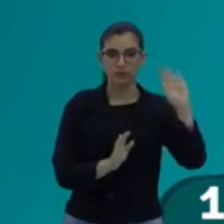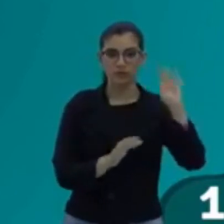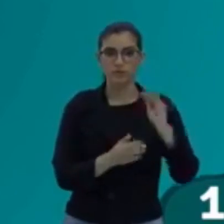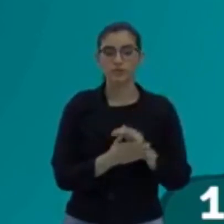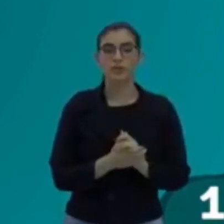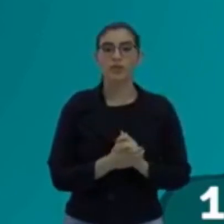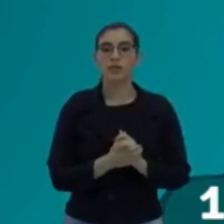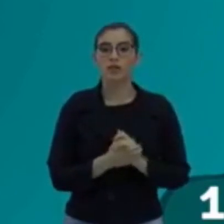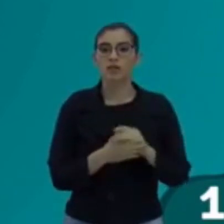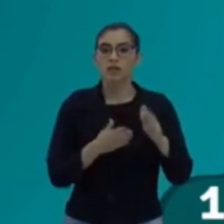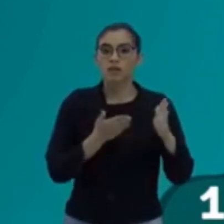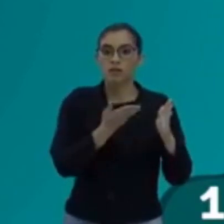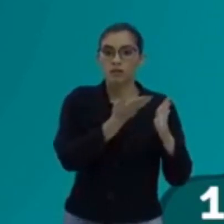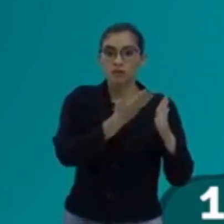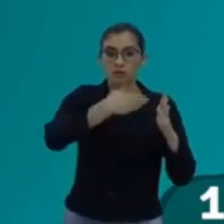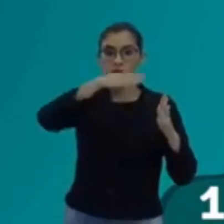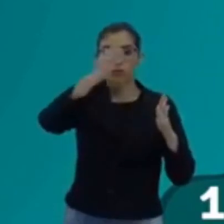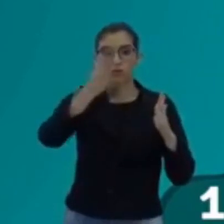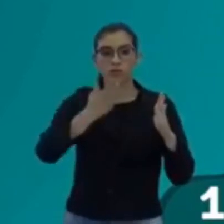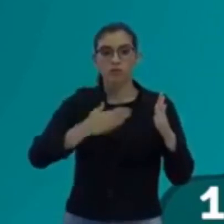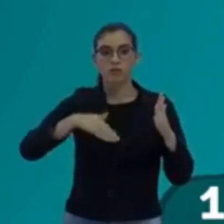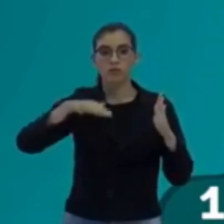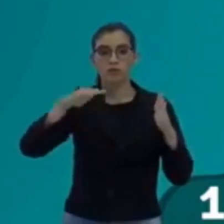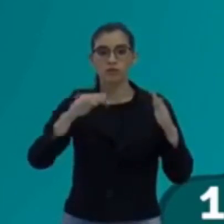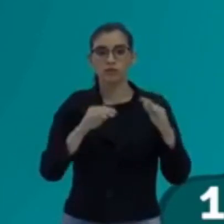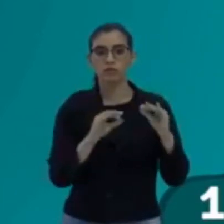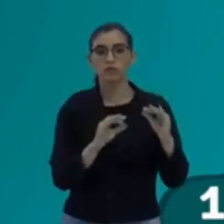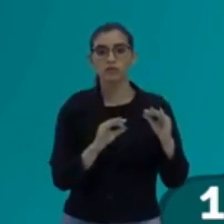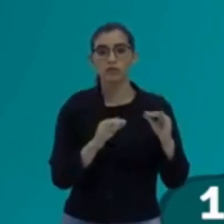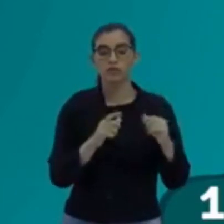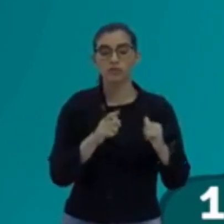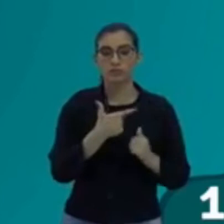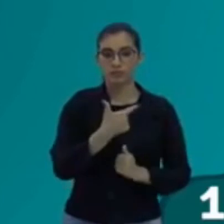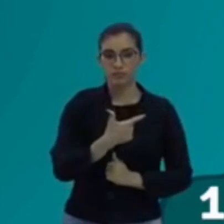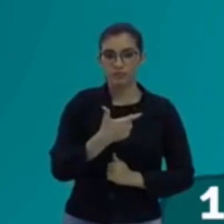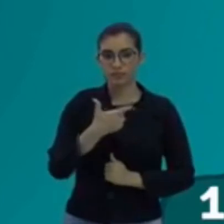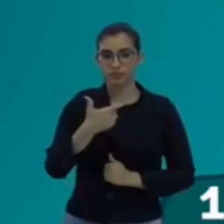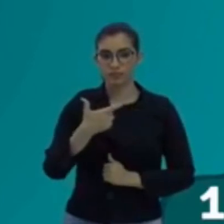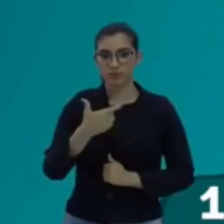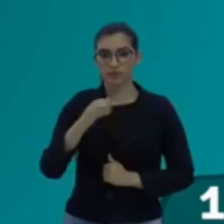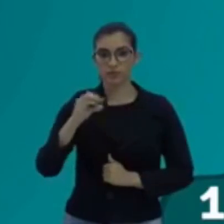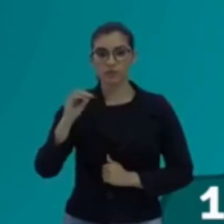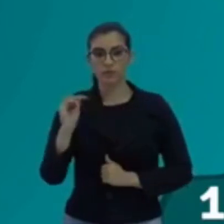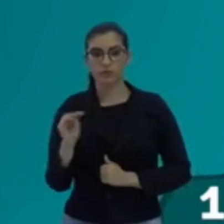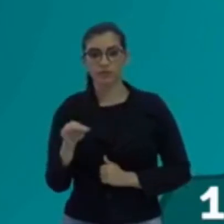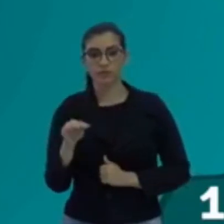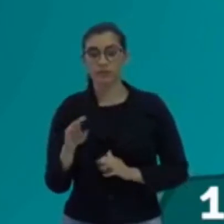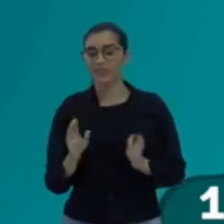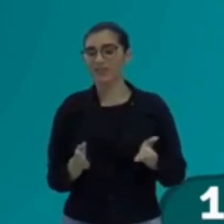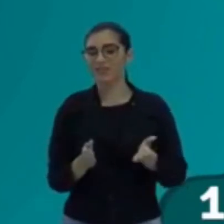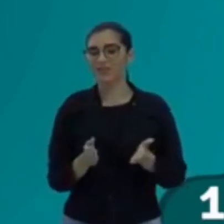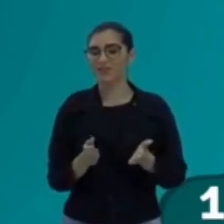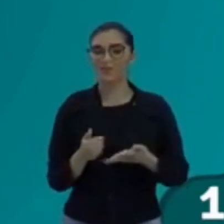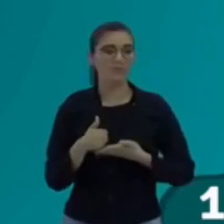Comprimento de onda. dois centímetros. Agora não me ajudou nada.